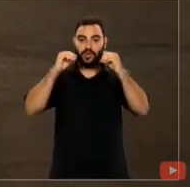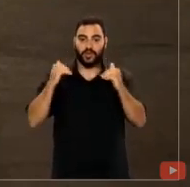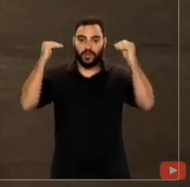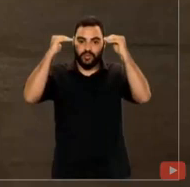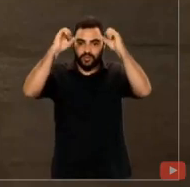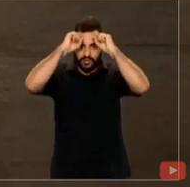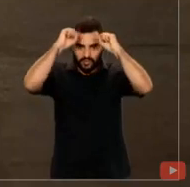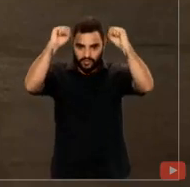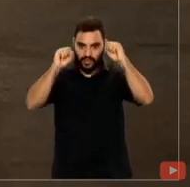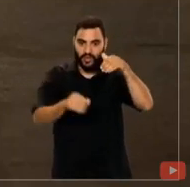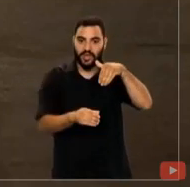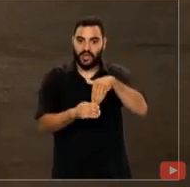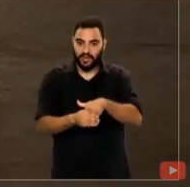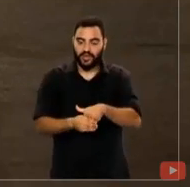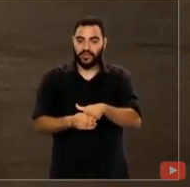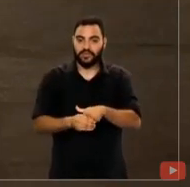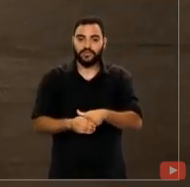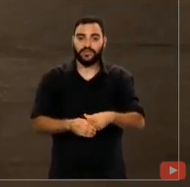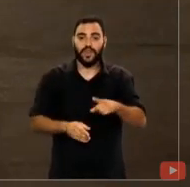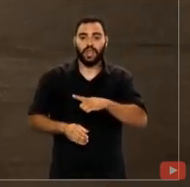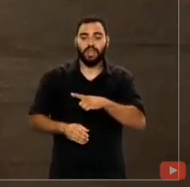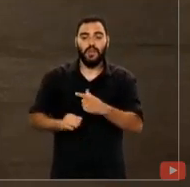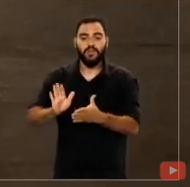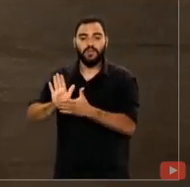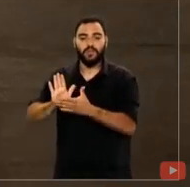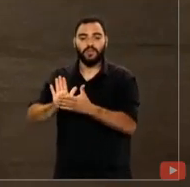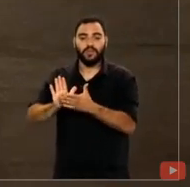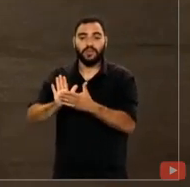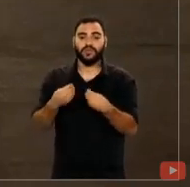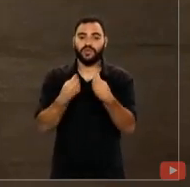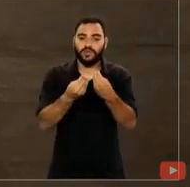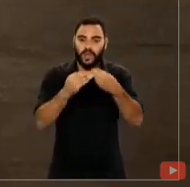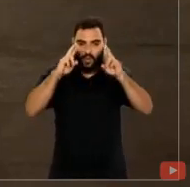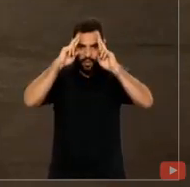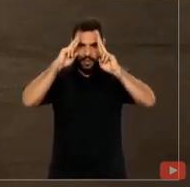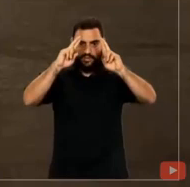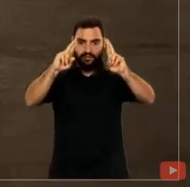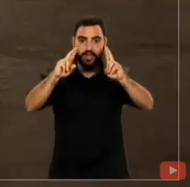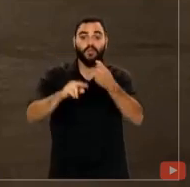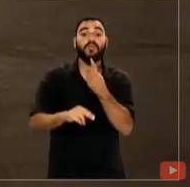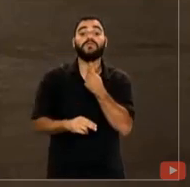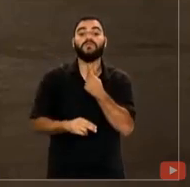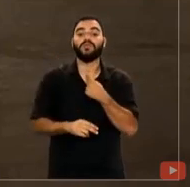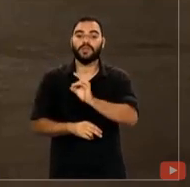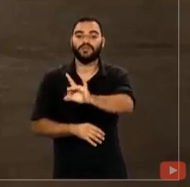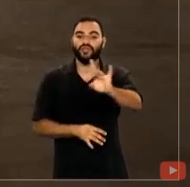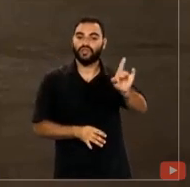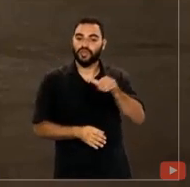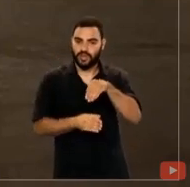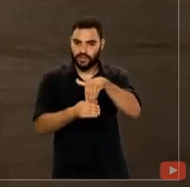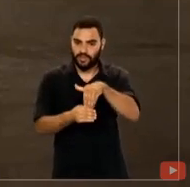nas várias frentes que têm o propósito de assegurar o respeito à vontade do eleitor. Estamos